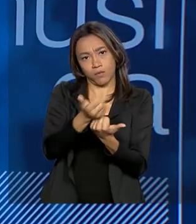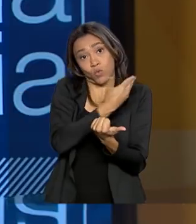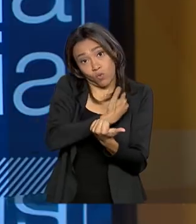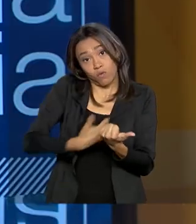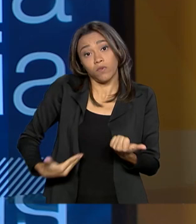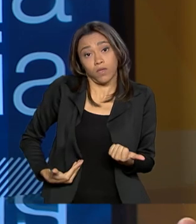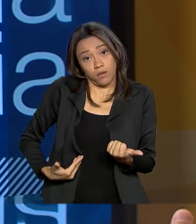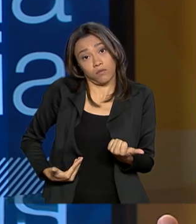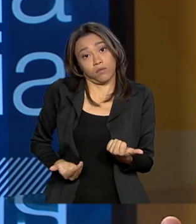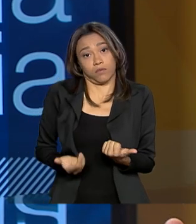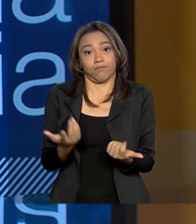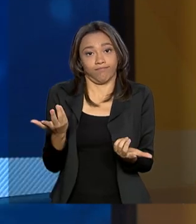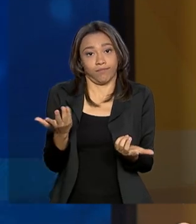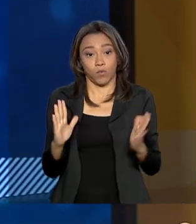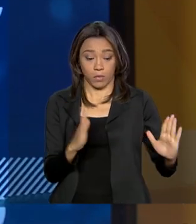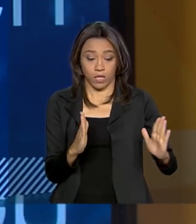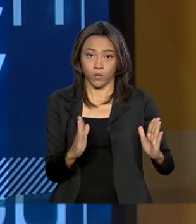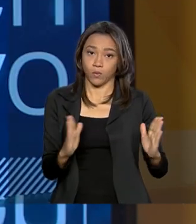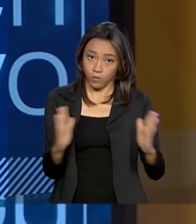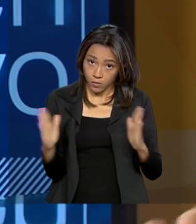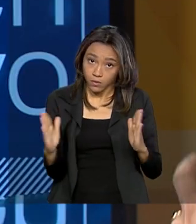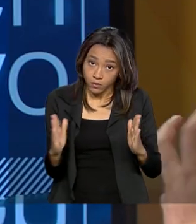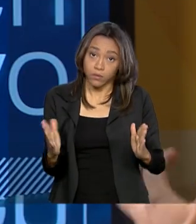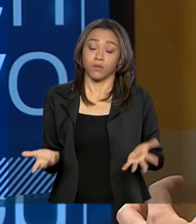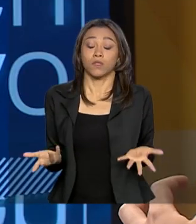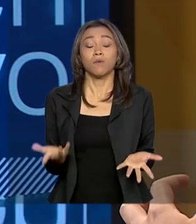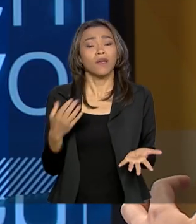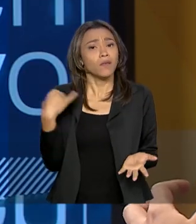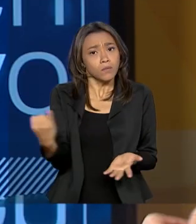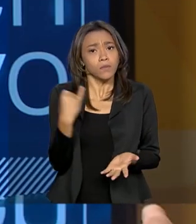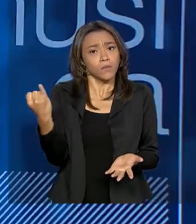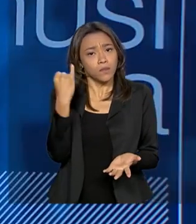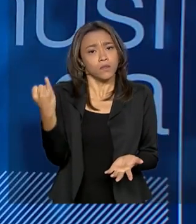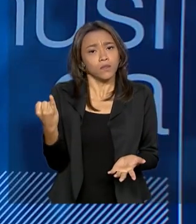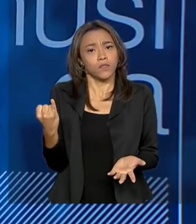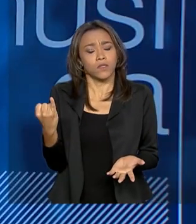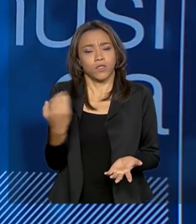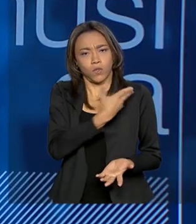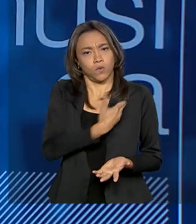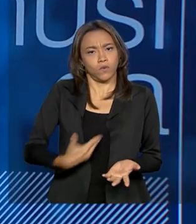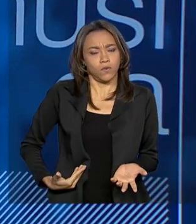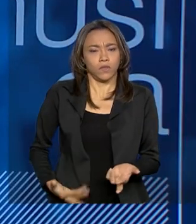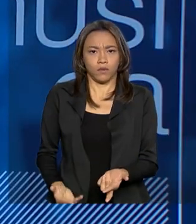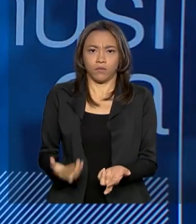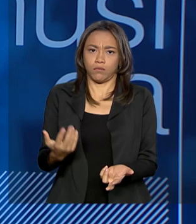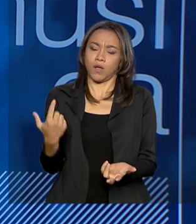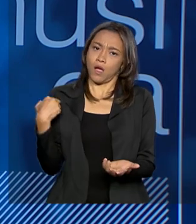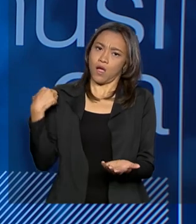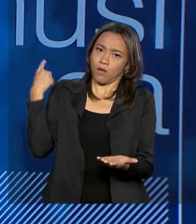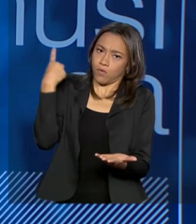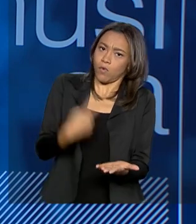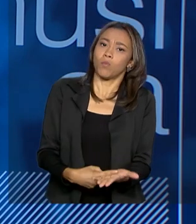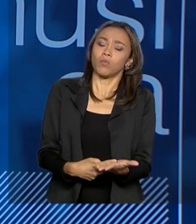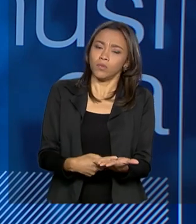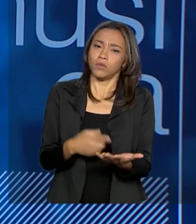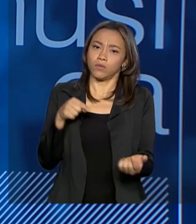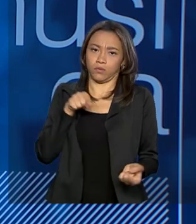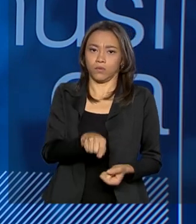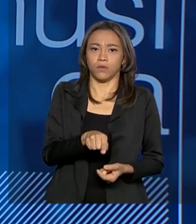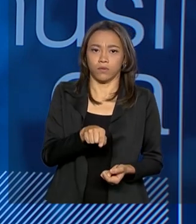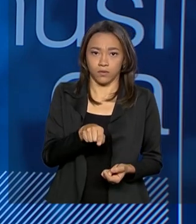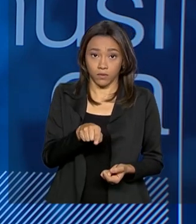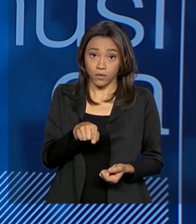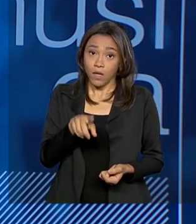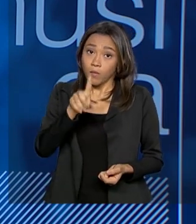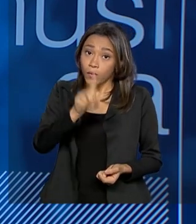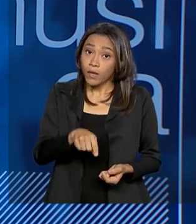épocas. Então, é crucial que o Estado assuma essa função porque é uma função,